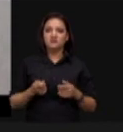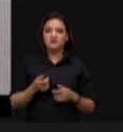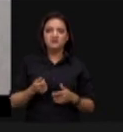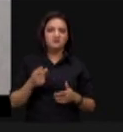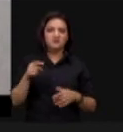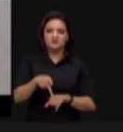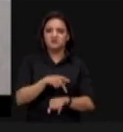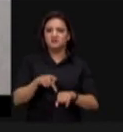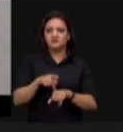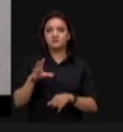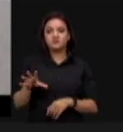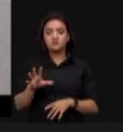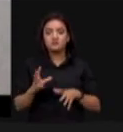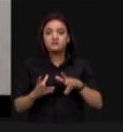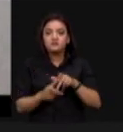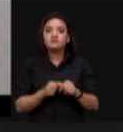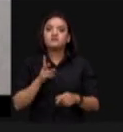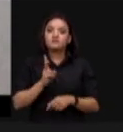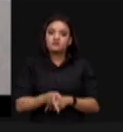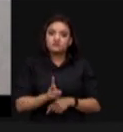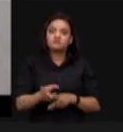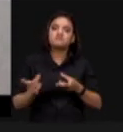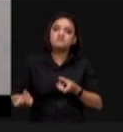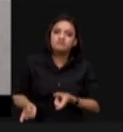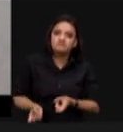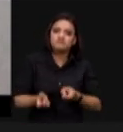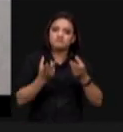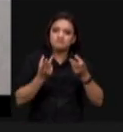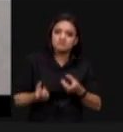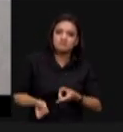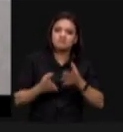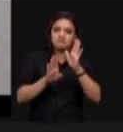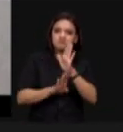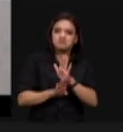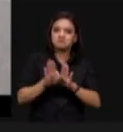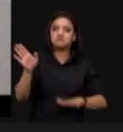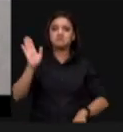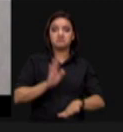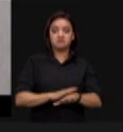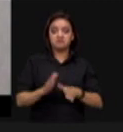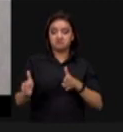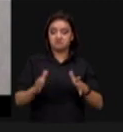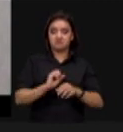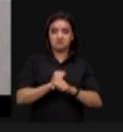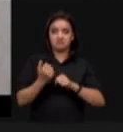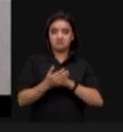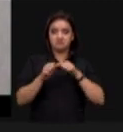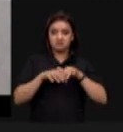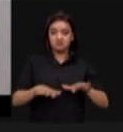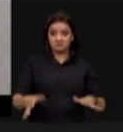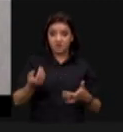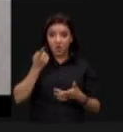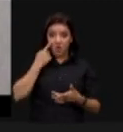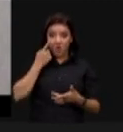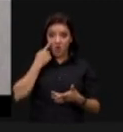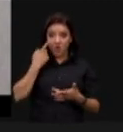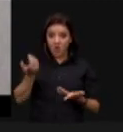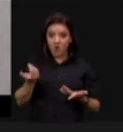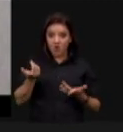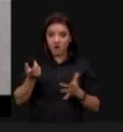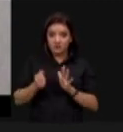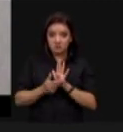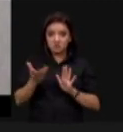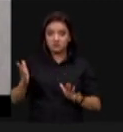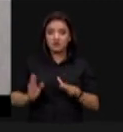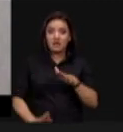continuou exportando e aumentando exportações durante a pandemia. Olhem os números espetaculares. Até